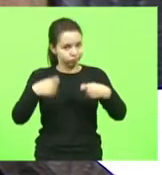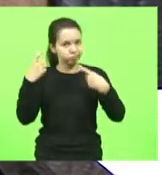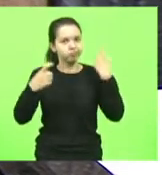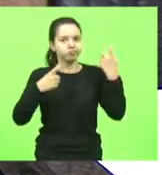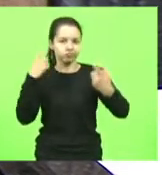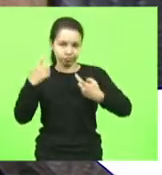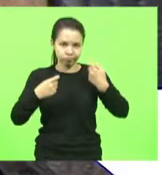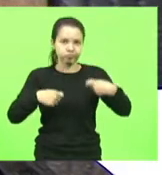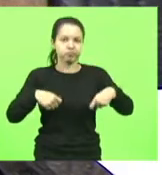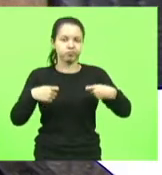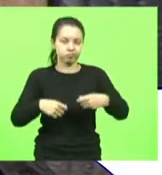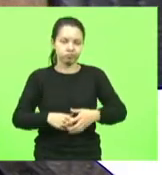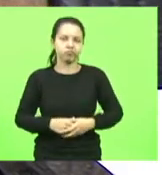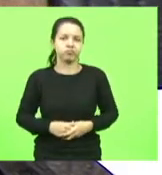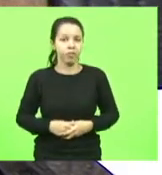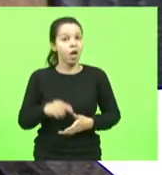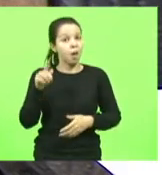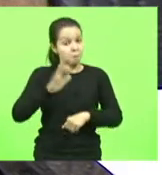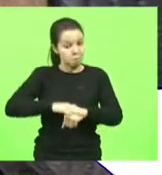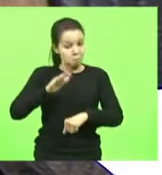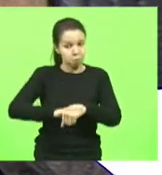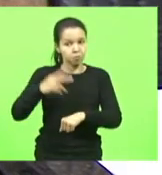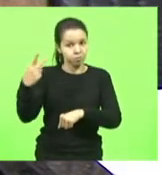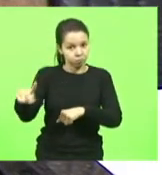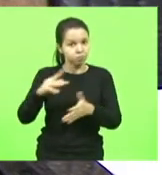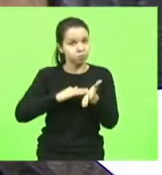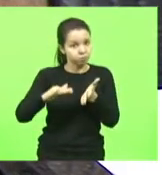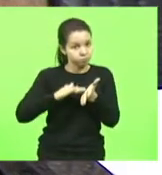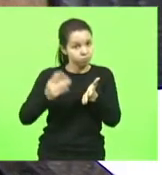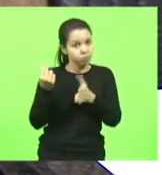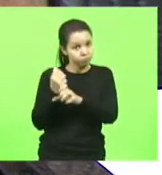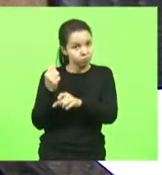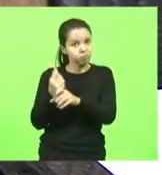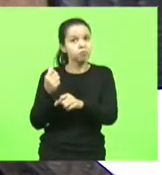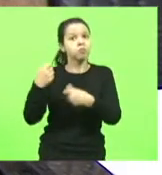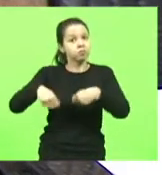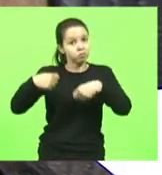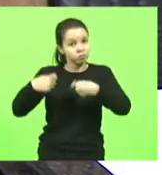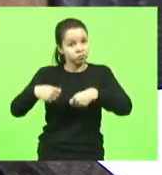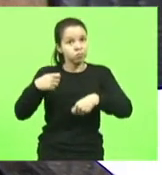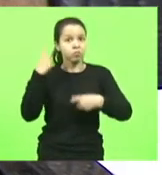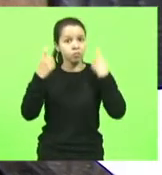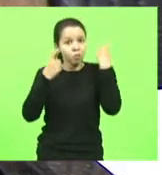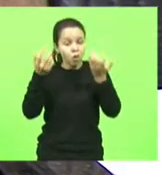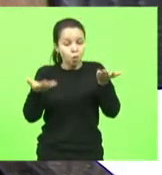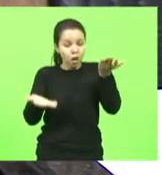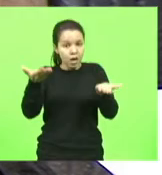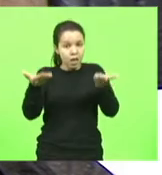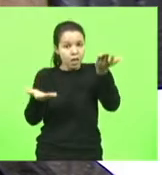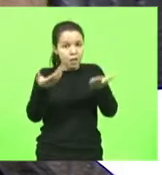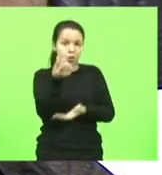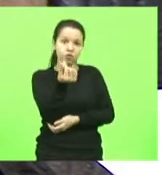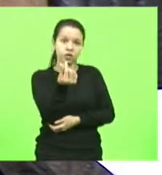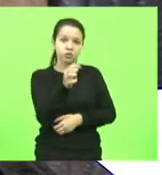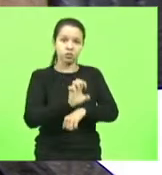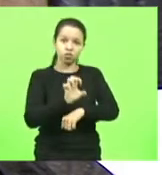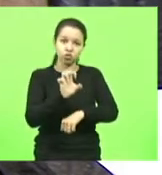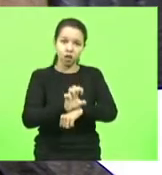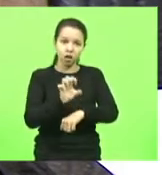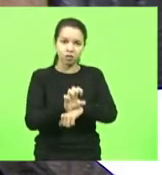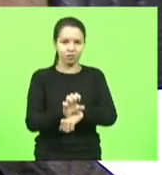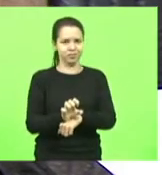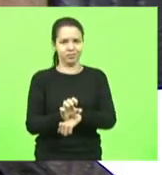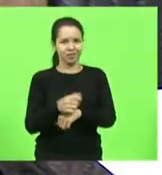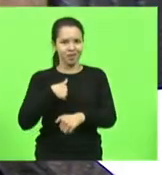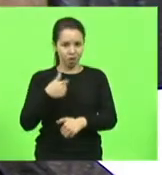função de um secretário da Fazenda se preocupar com o equilíbrio financeiro do Estado. E não se faz equilíbrio financeiro